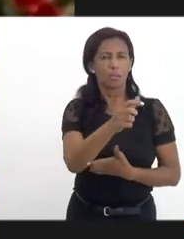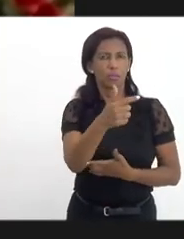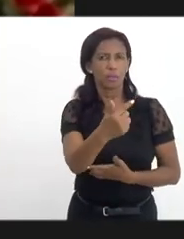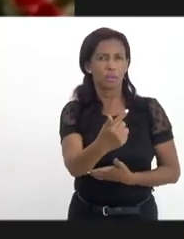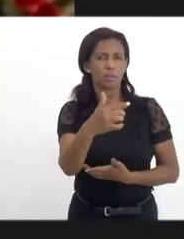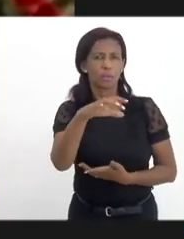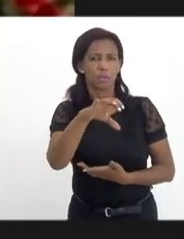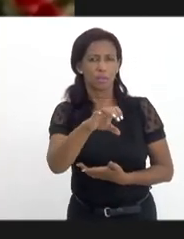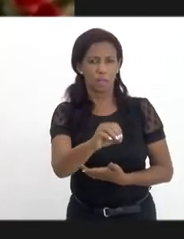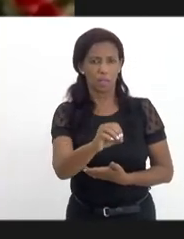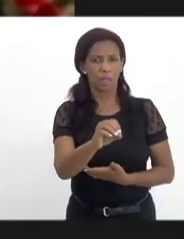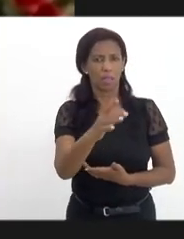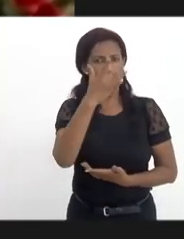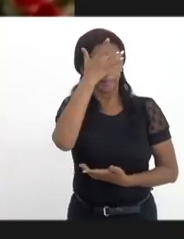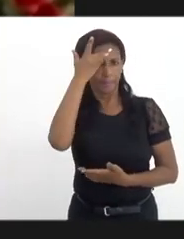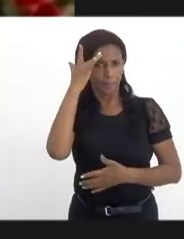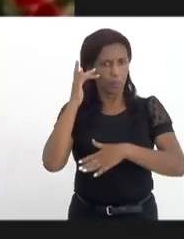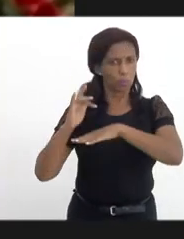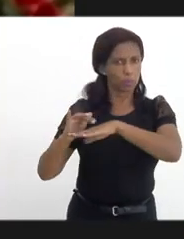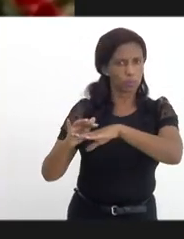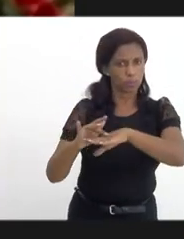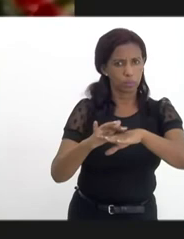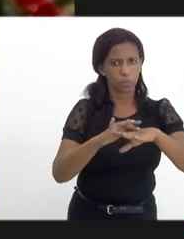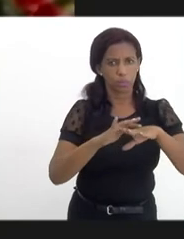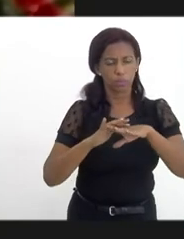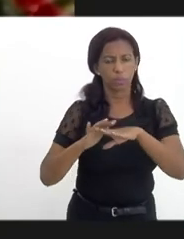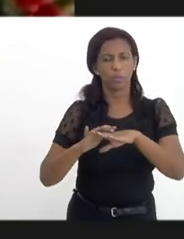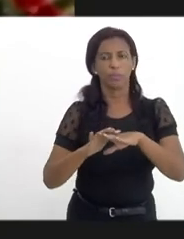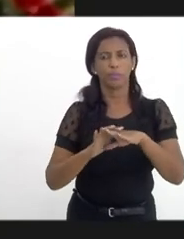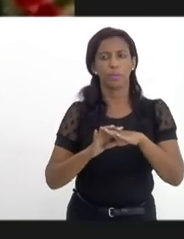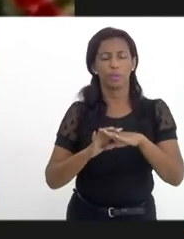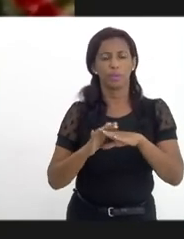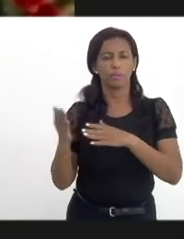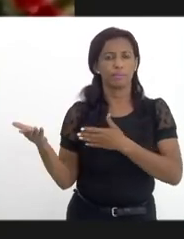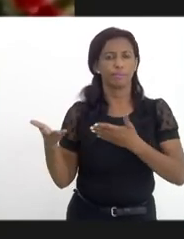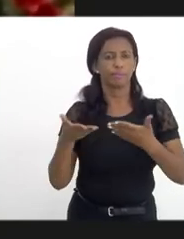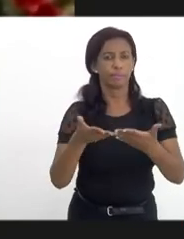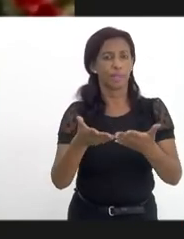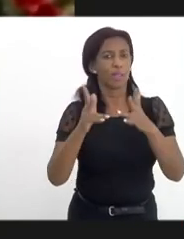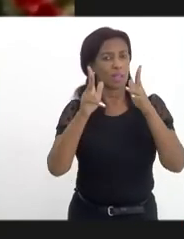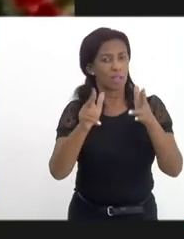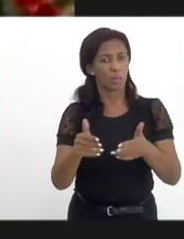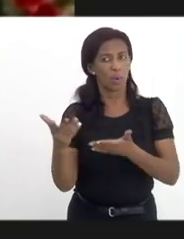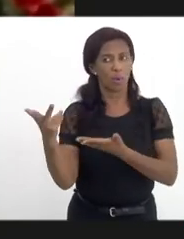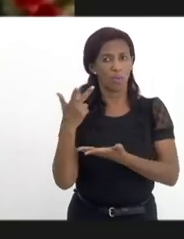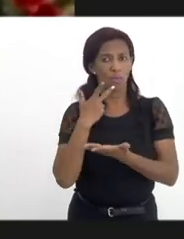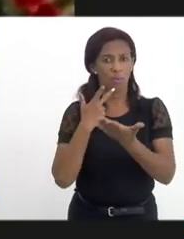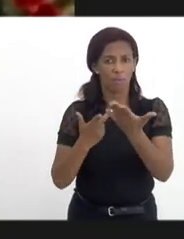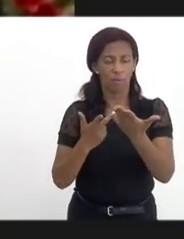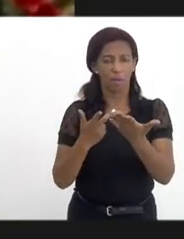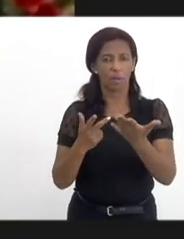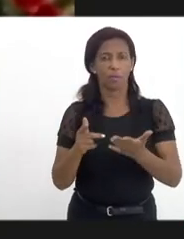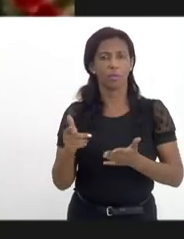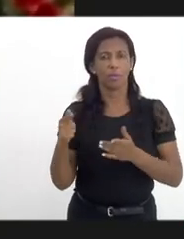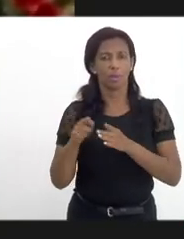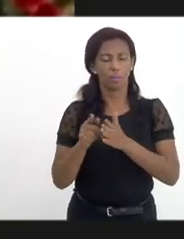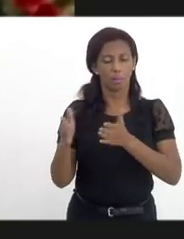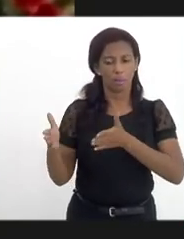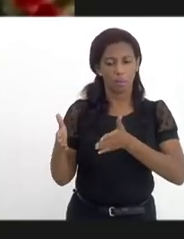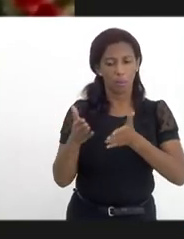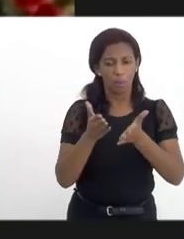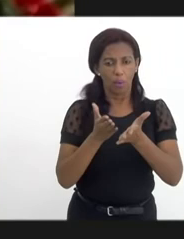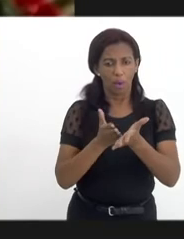pacientes e como bem agora o senhor Wallace falou, a questão da porta de entrada do